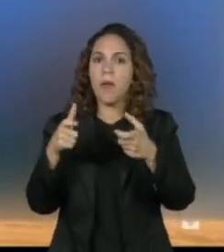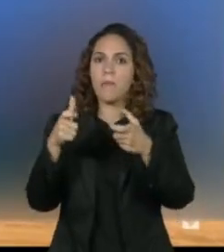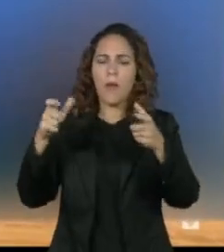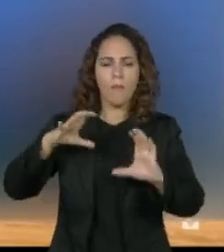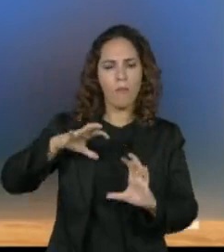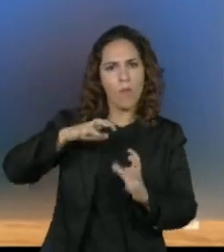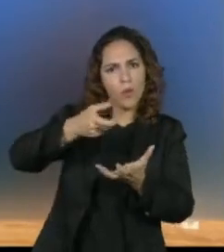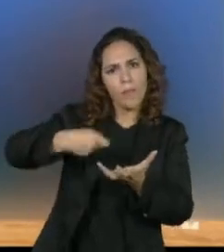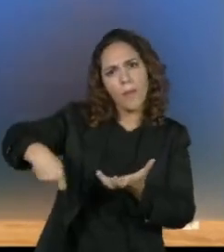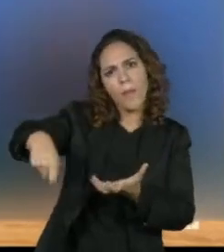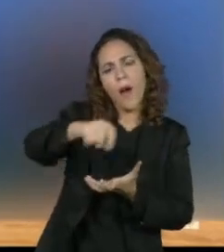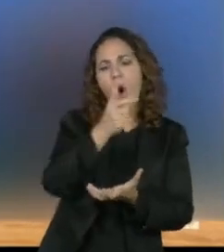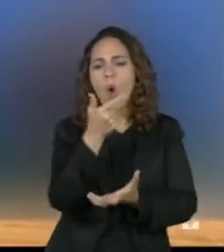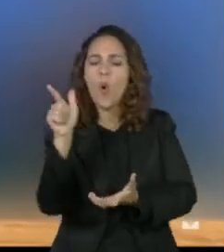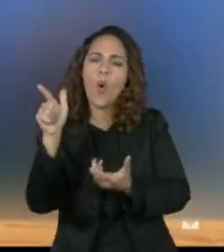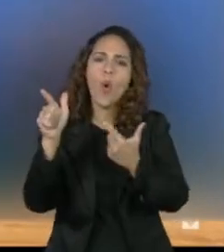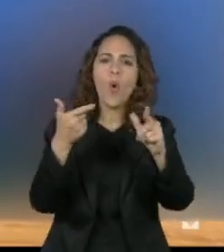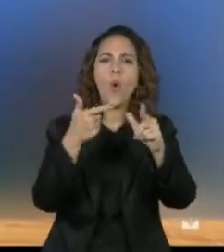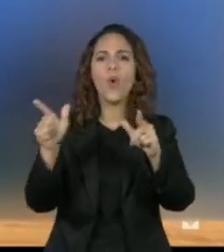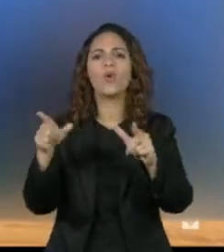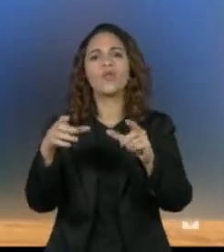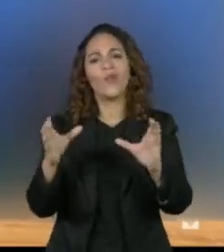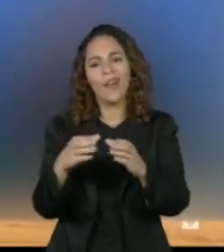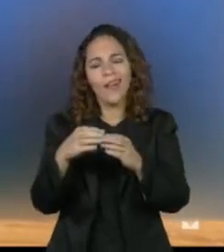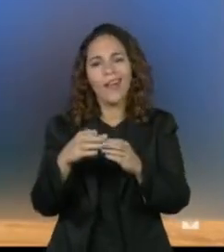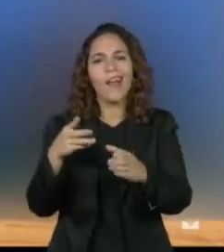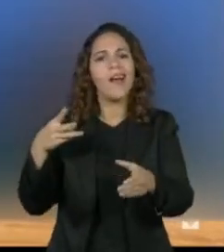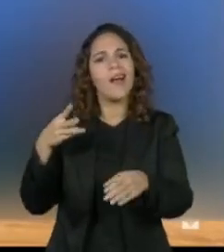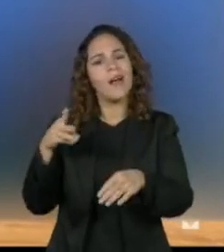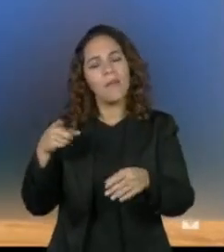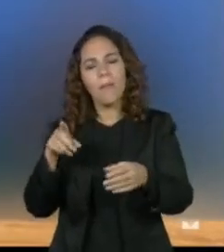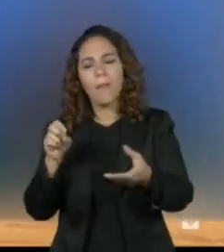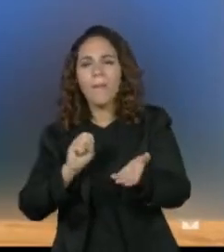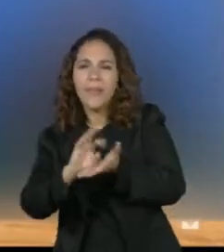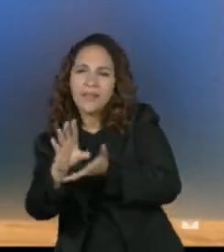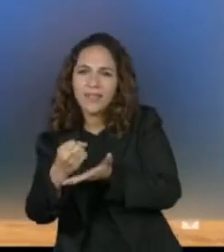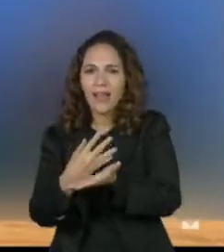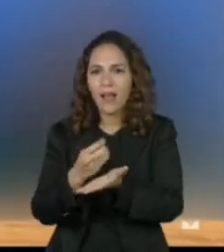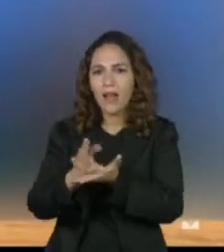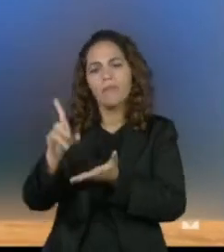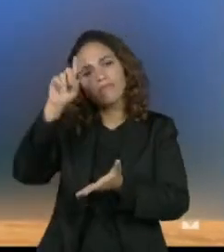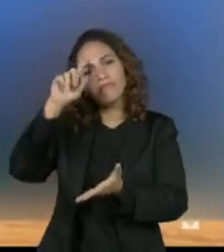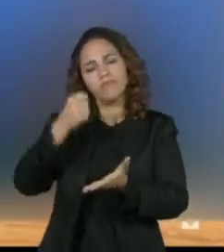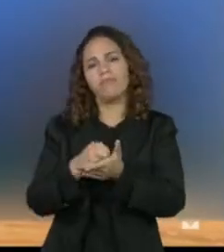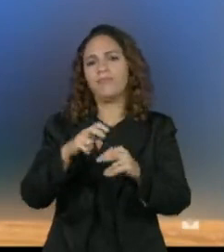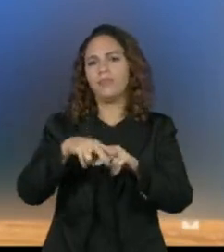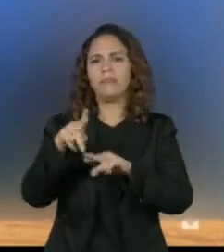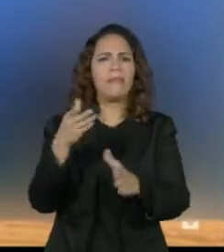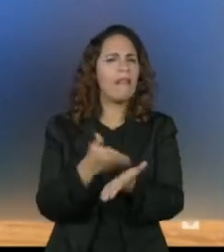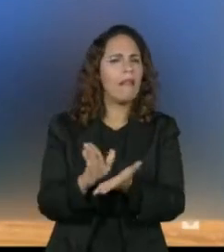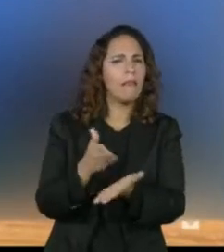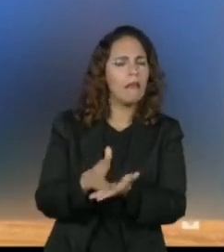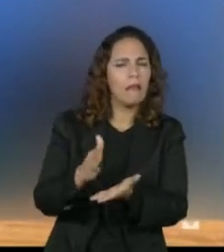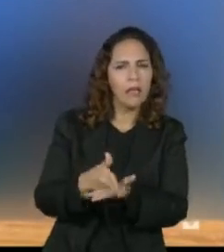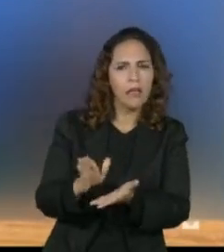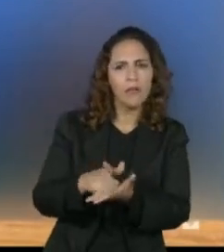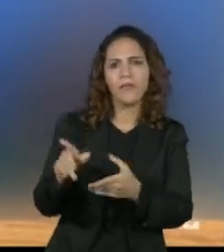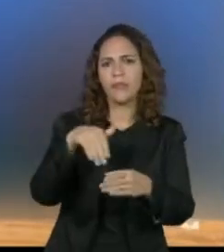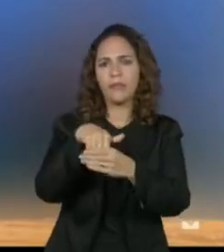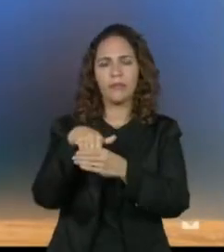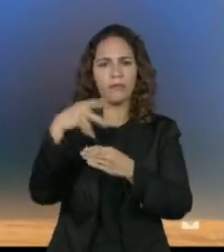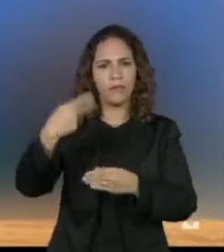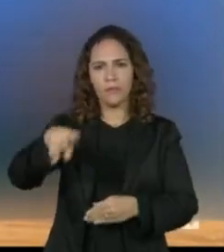mundo inteiro, normal, e as decisões que eles tomaram foram em cima disso. Nada a ver com as